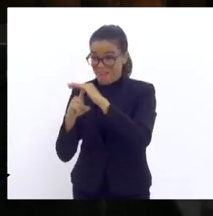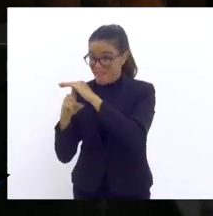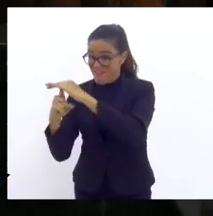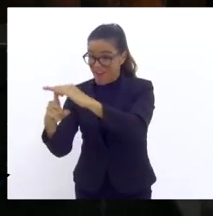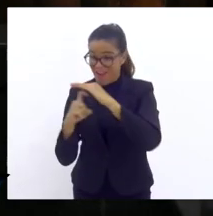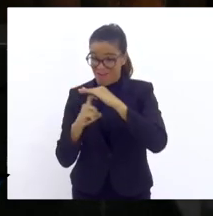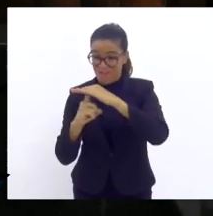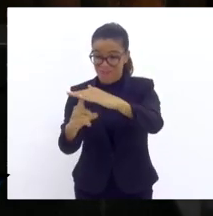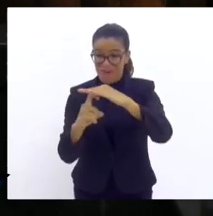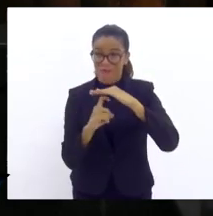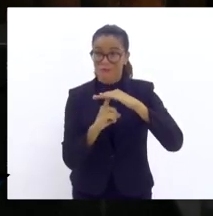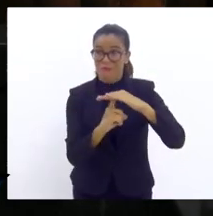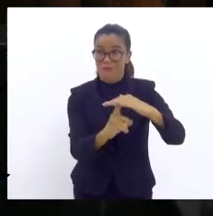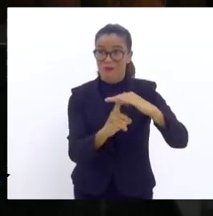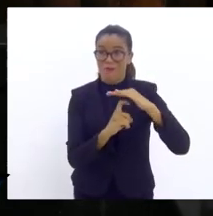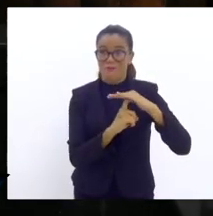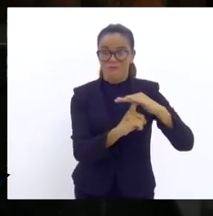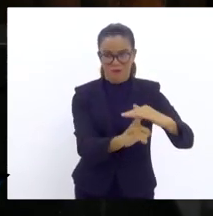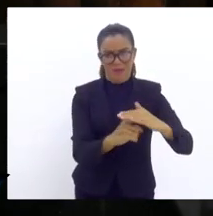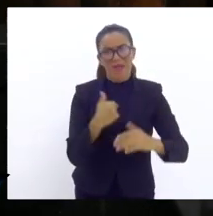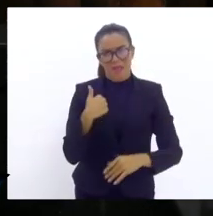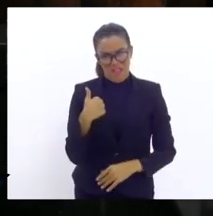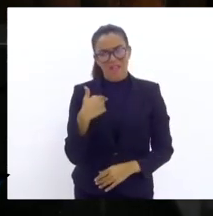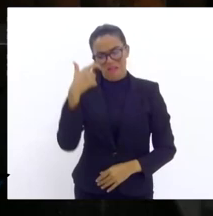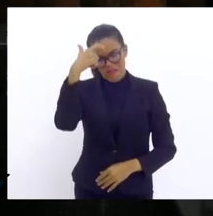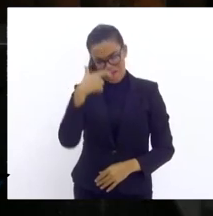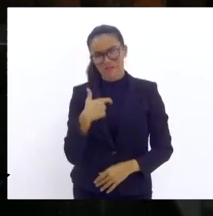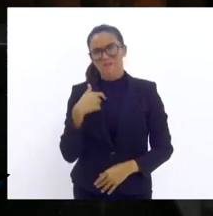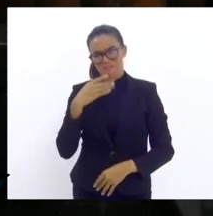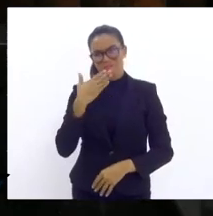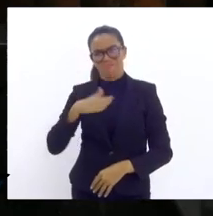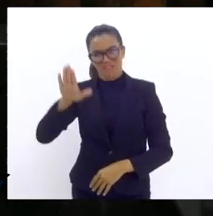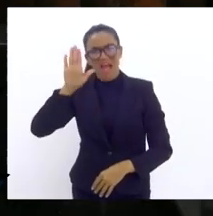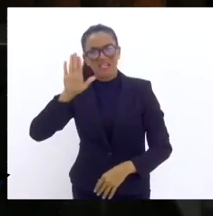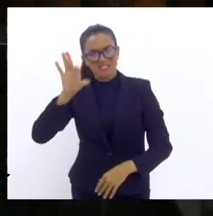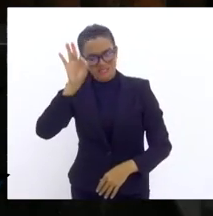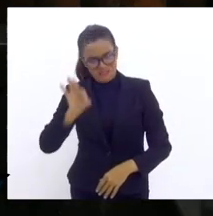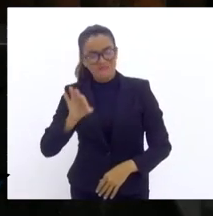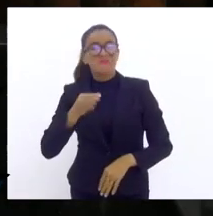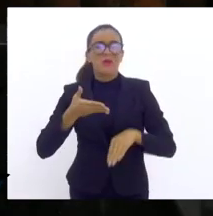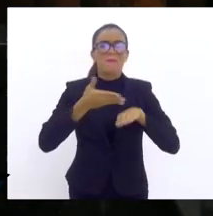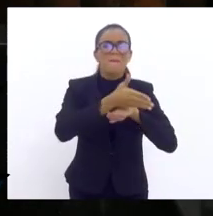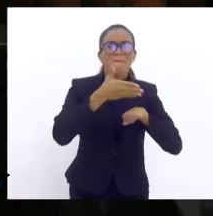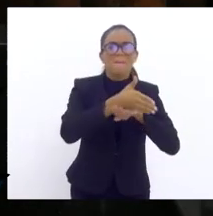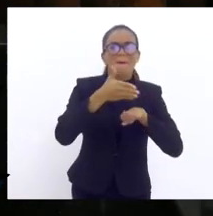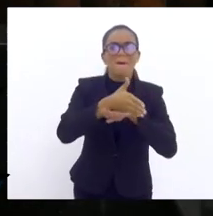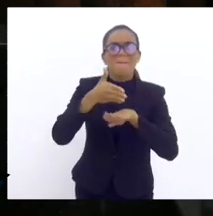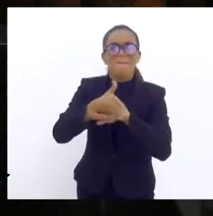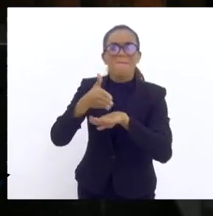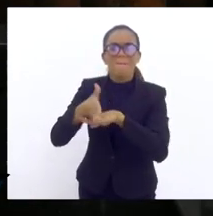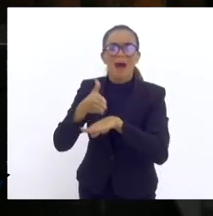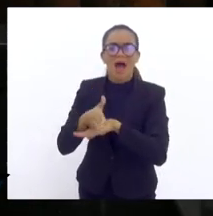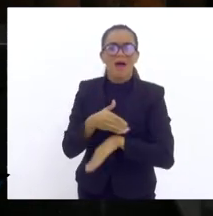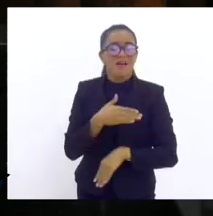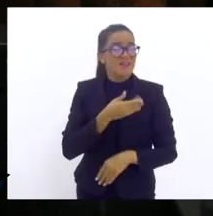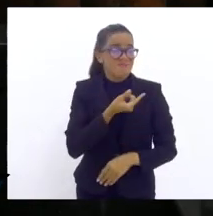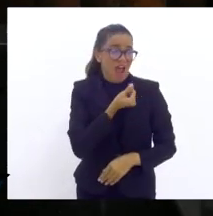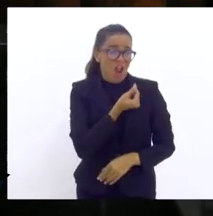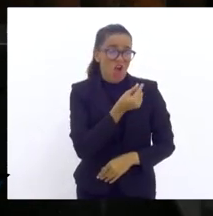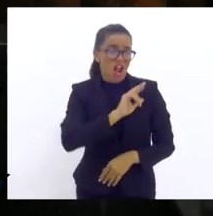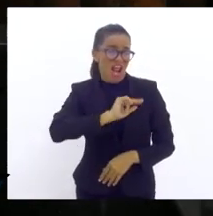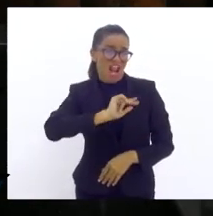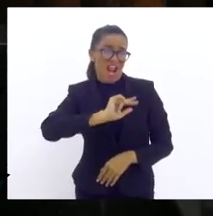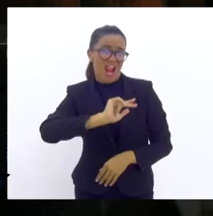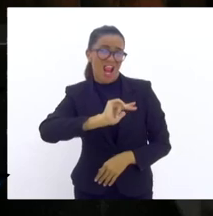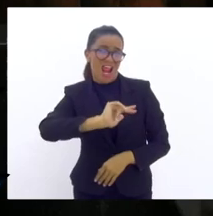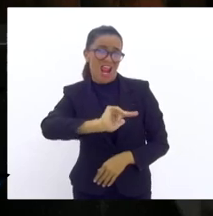sou praticante de comprar em feira livre, o mesmo produto tem dois, três barraqueiros. você